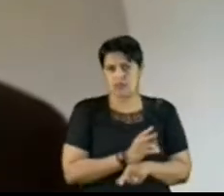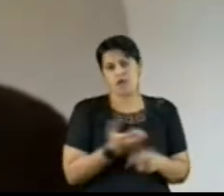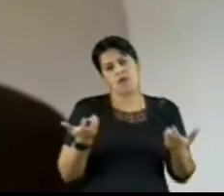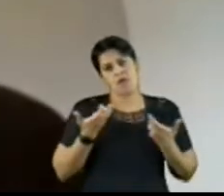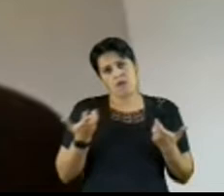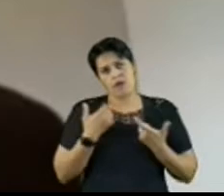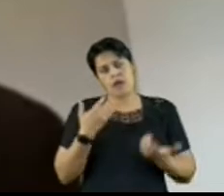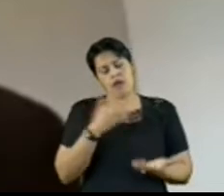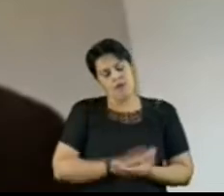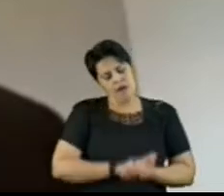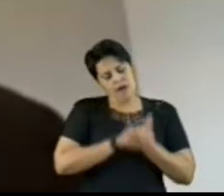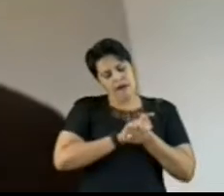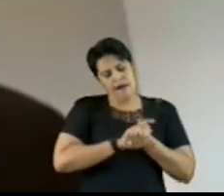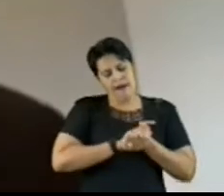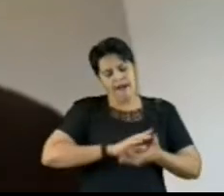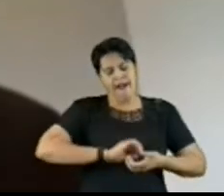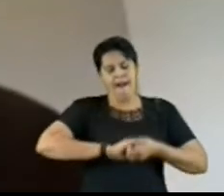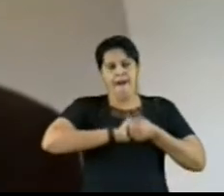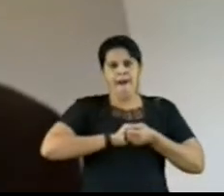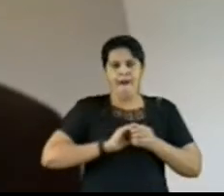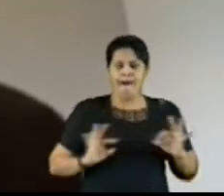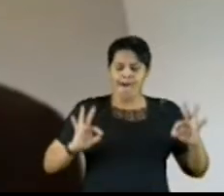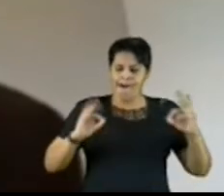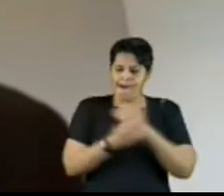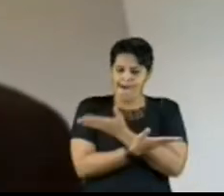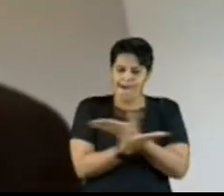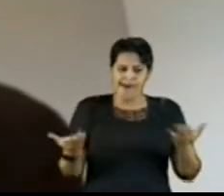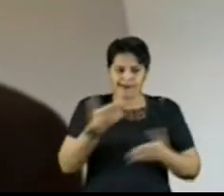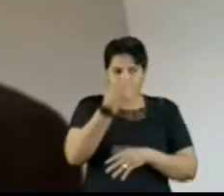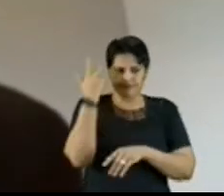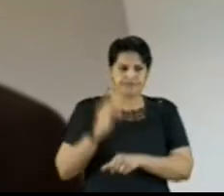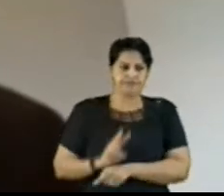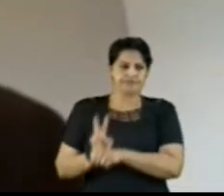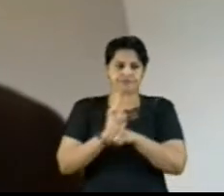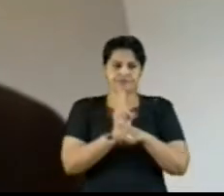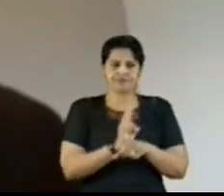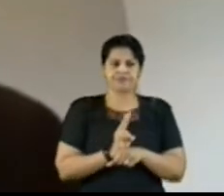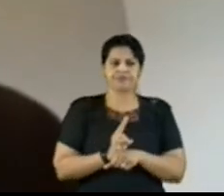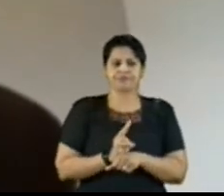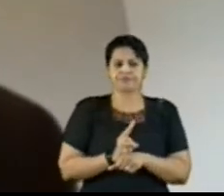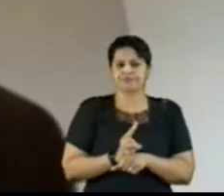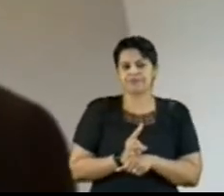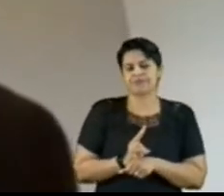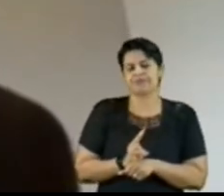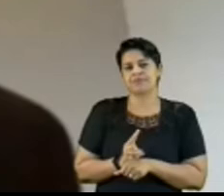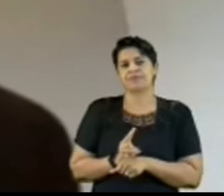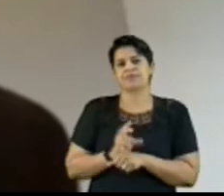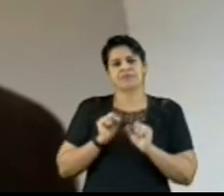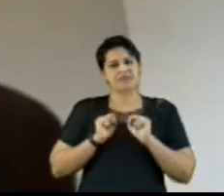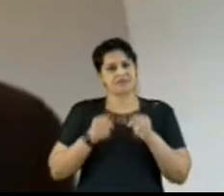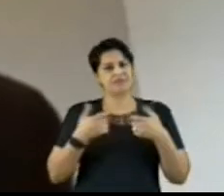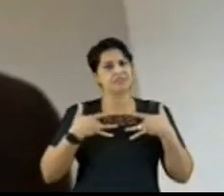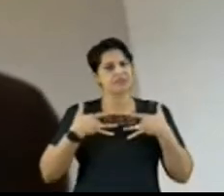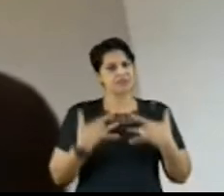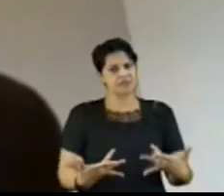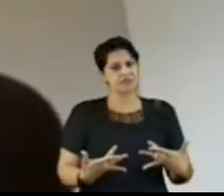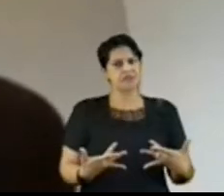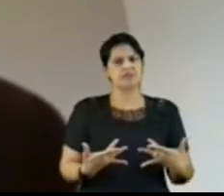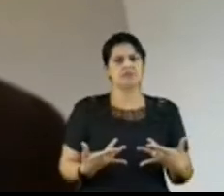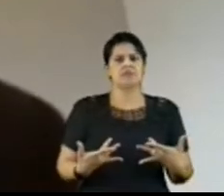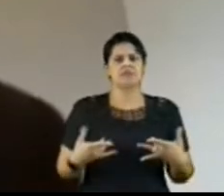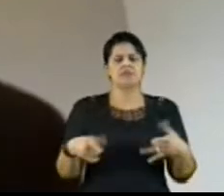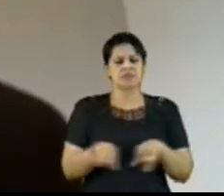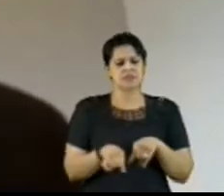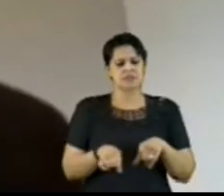quero cumprimentar aos demais auditores que participaram do trabalho pela dedicação, pela excelência